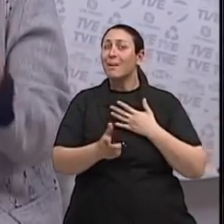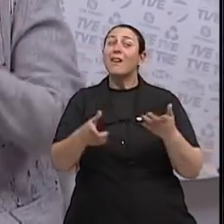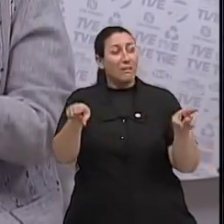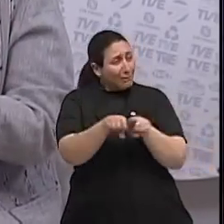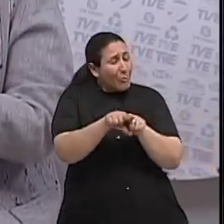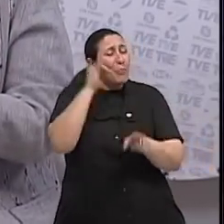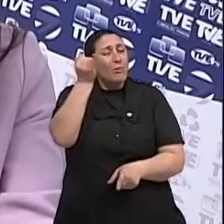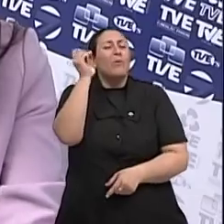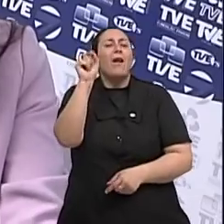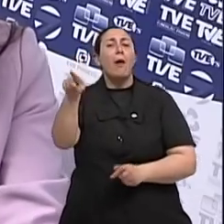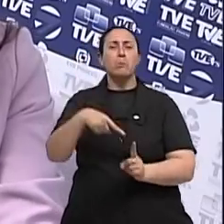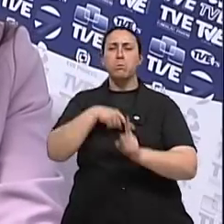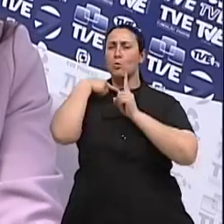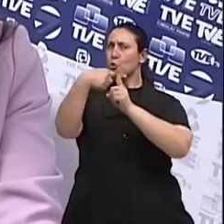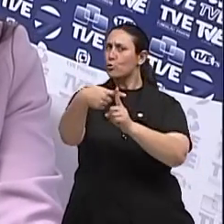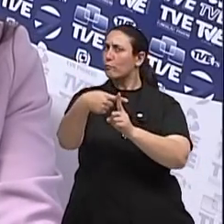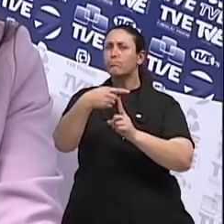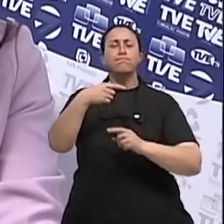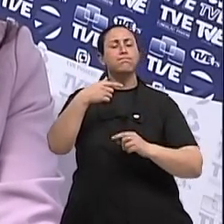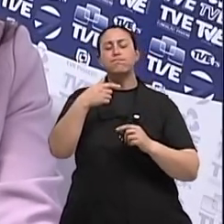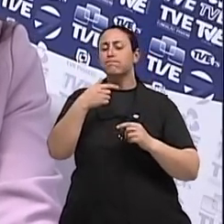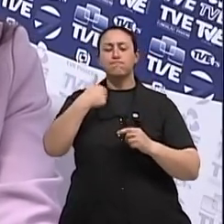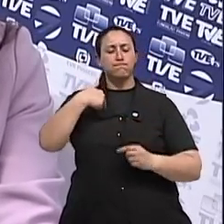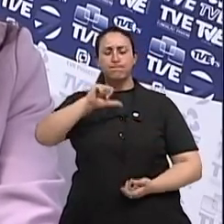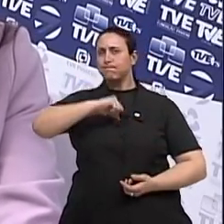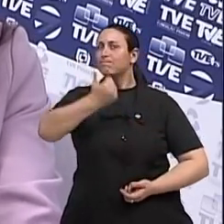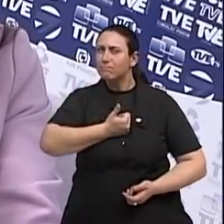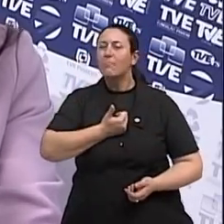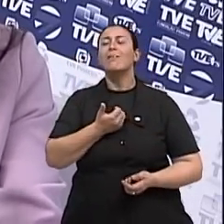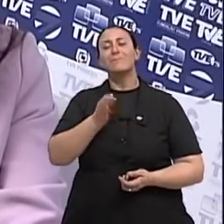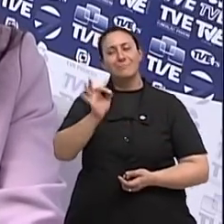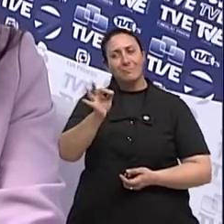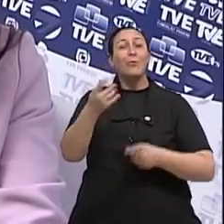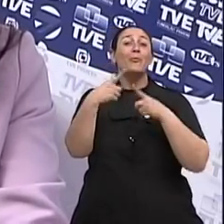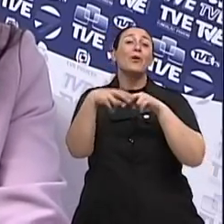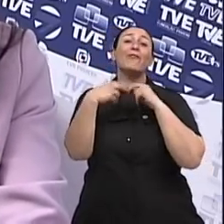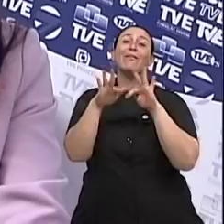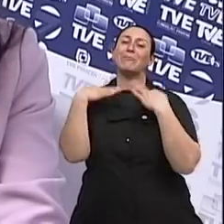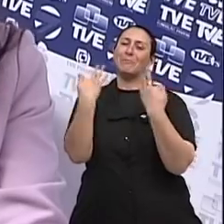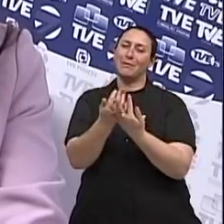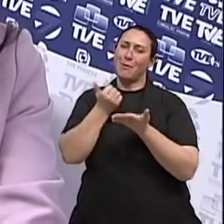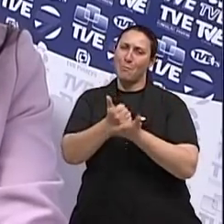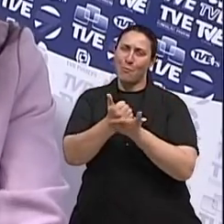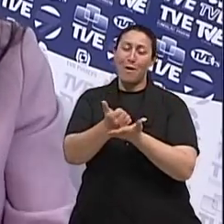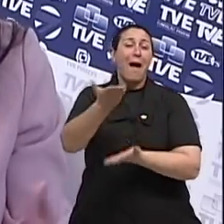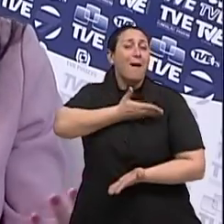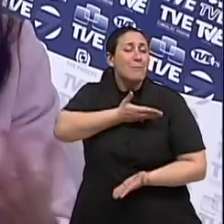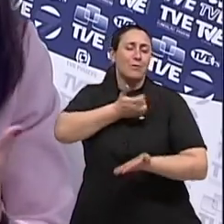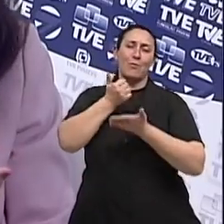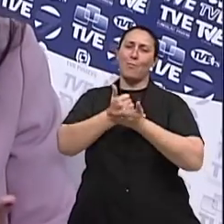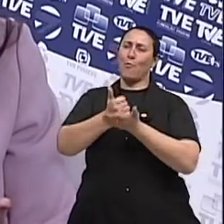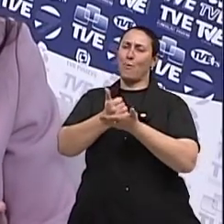de ver a vida também influencia, né? Ver jeito positivo e também com companhia da família. Ah, claro. E de amigos. Claro.